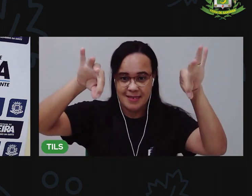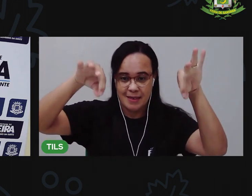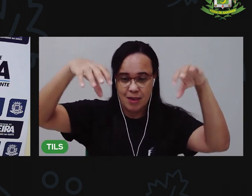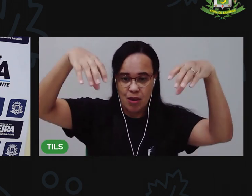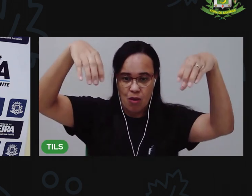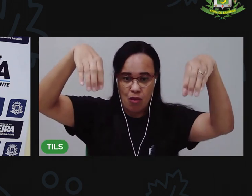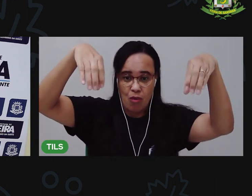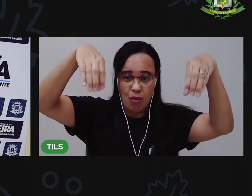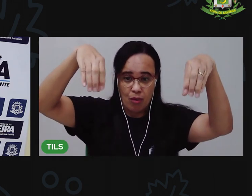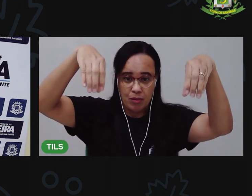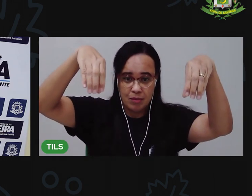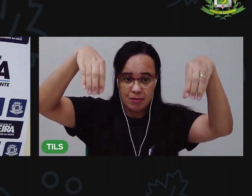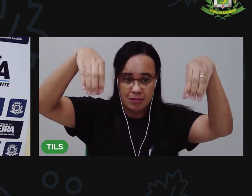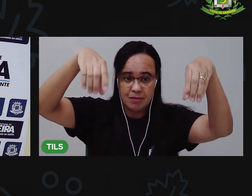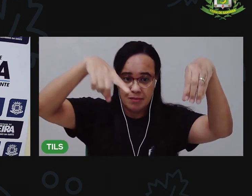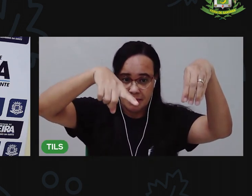ficou.